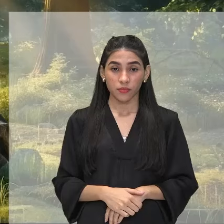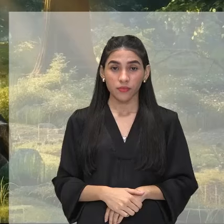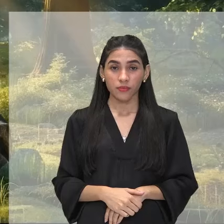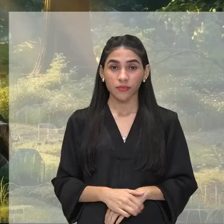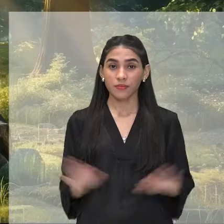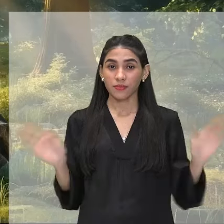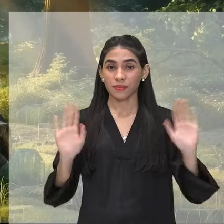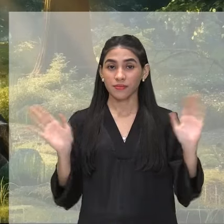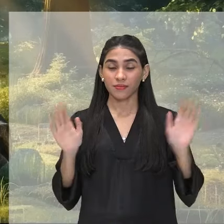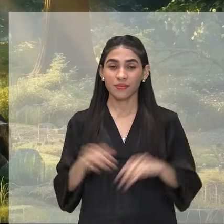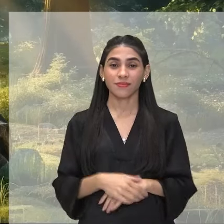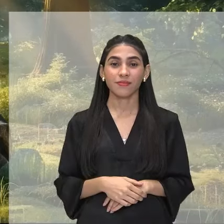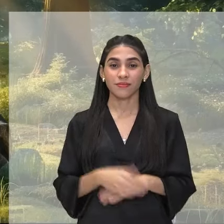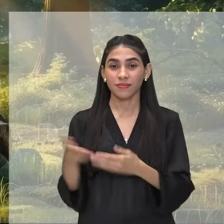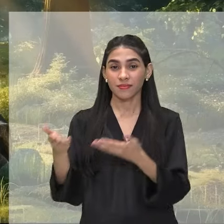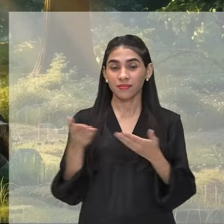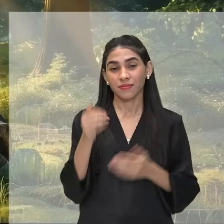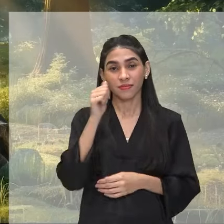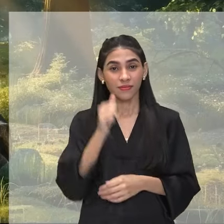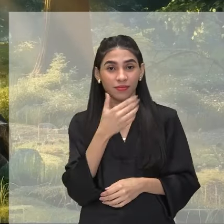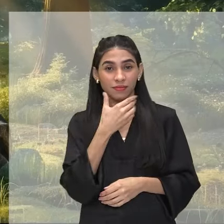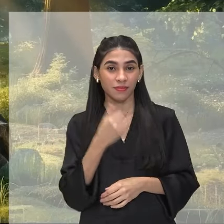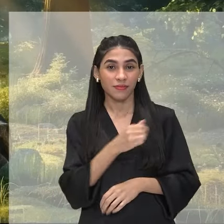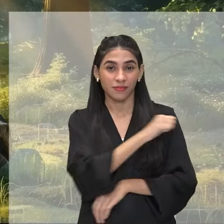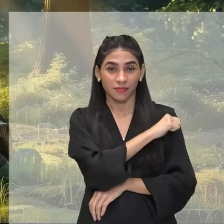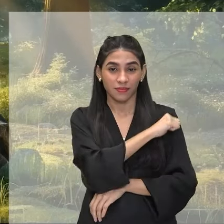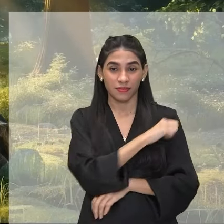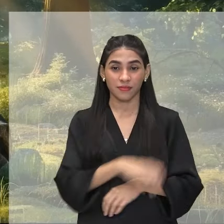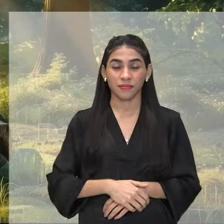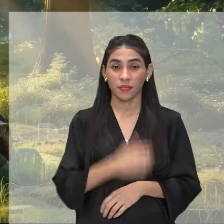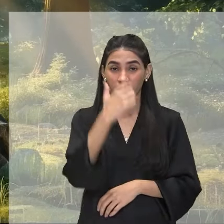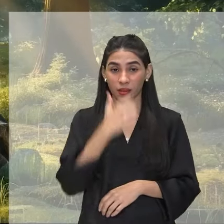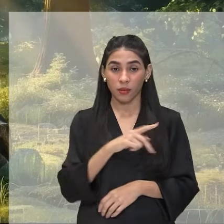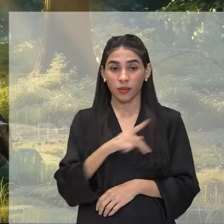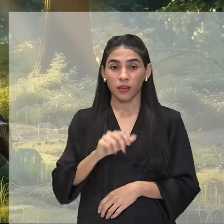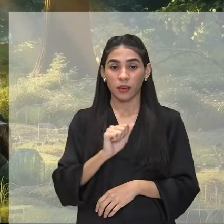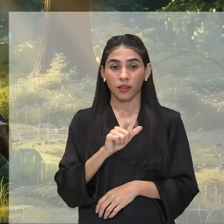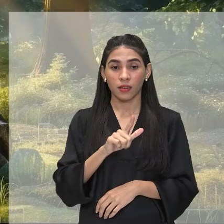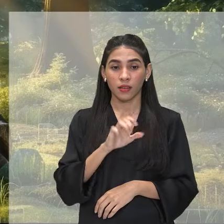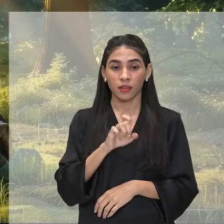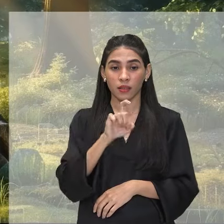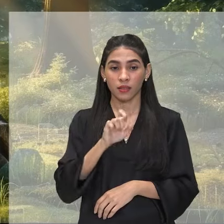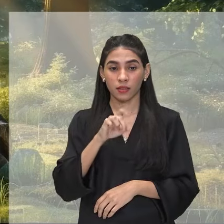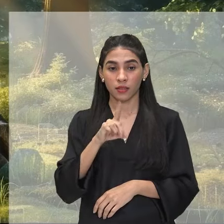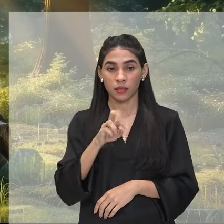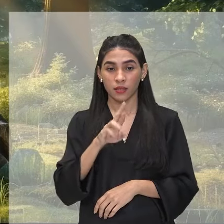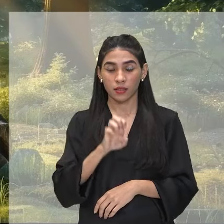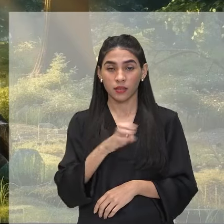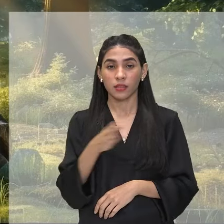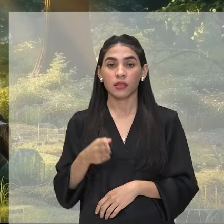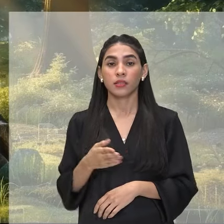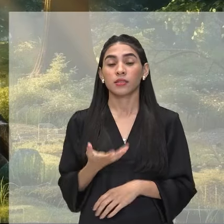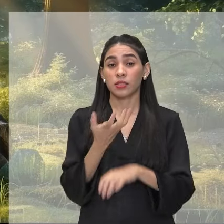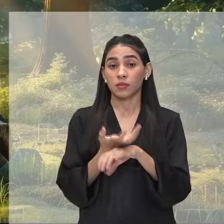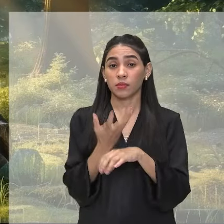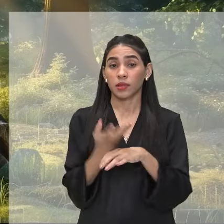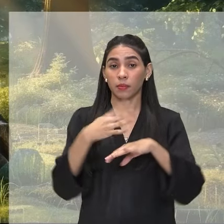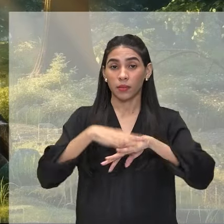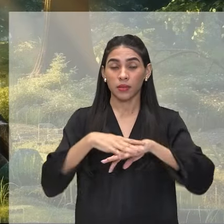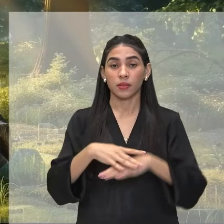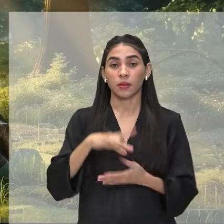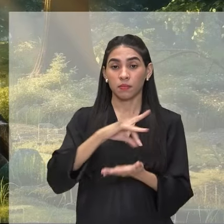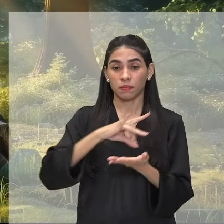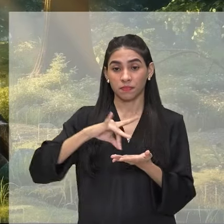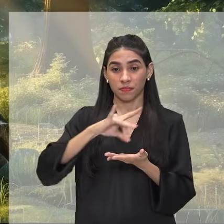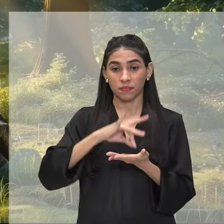Olá, seja bem-vinda, seja bem-vindo. Eu sou o professor Alexandre dos Santos, professor de matemática do Centro de